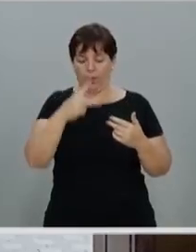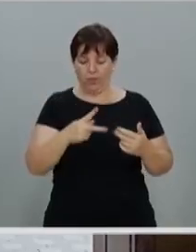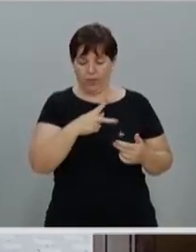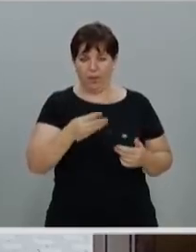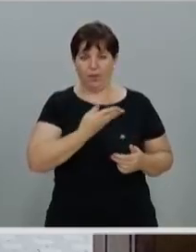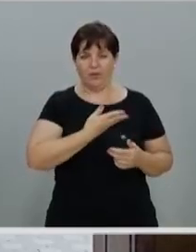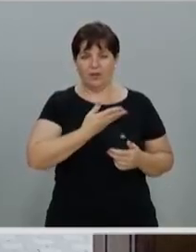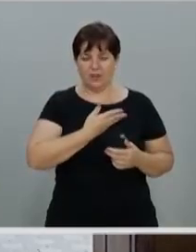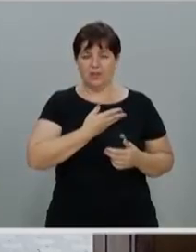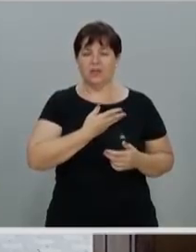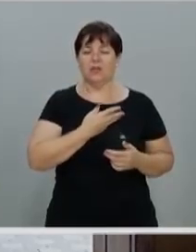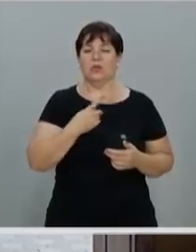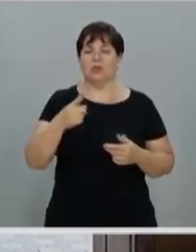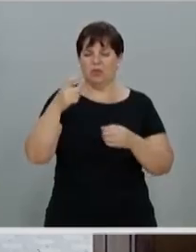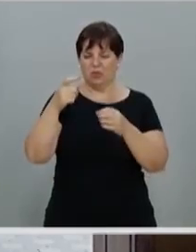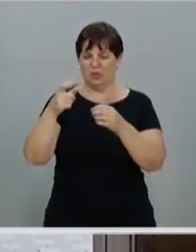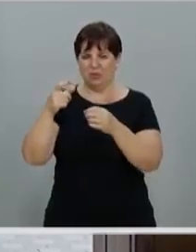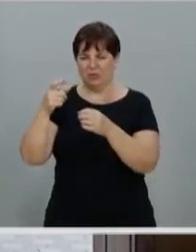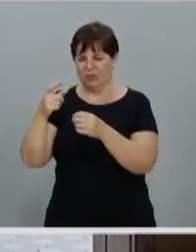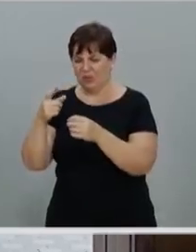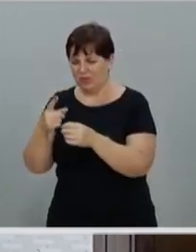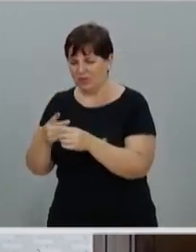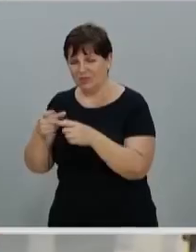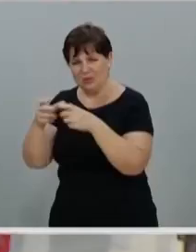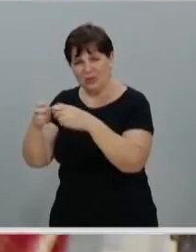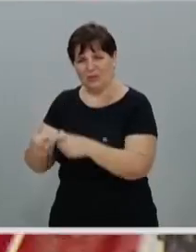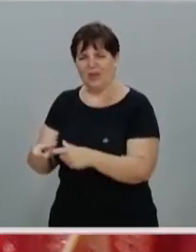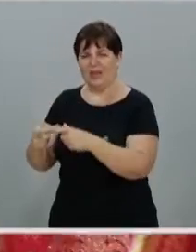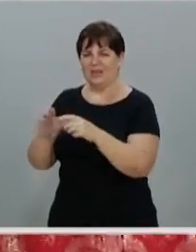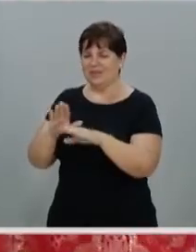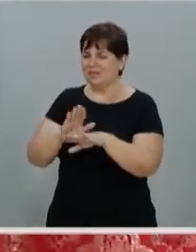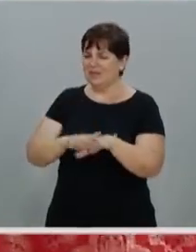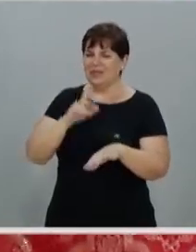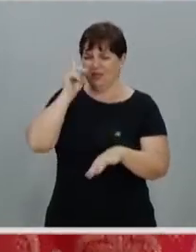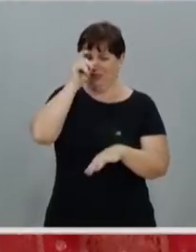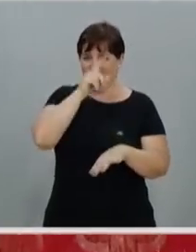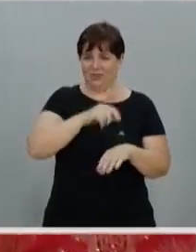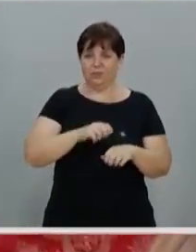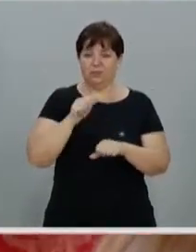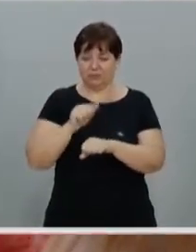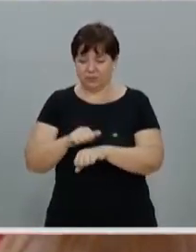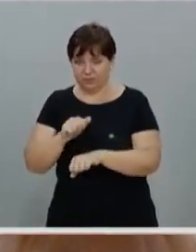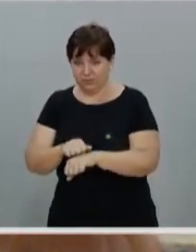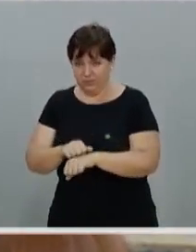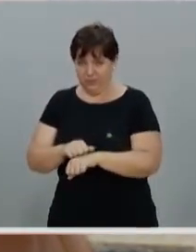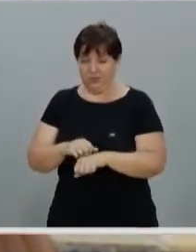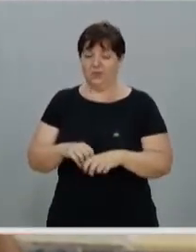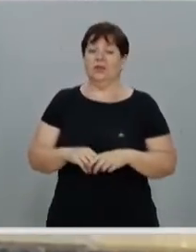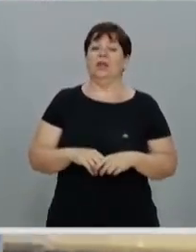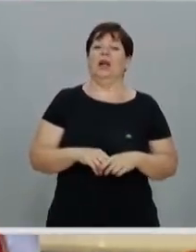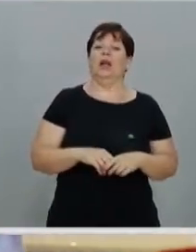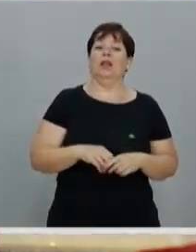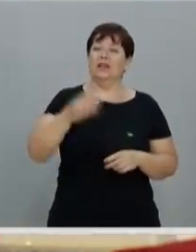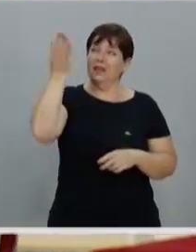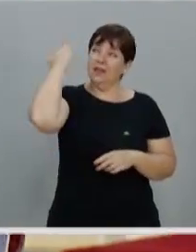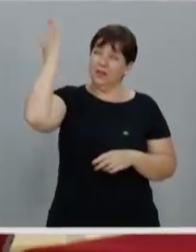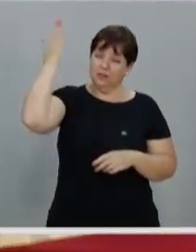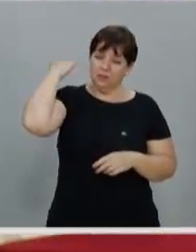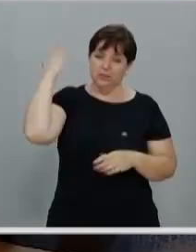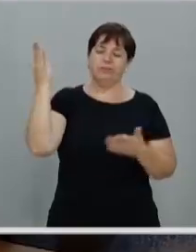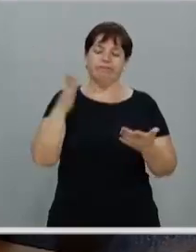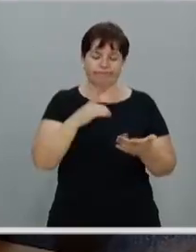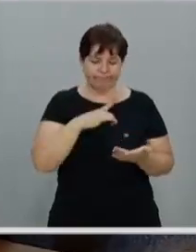nas periferias existenciais do mundo. Lá, há dois mil anos atrás, já existiam as periferias